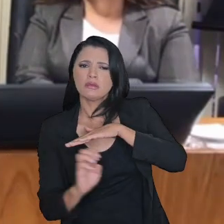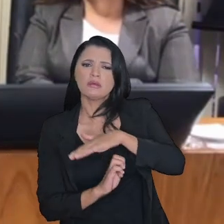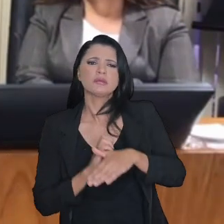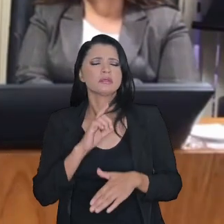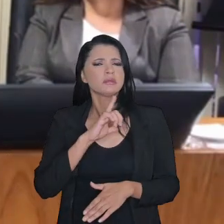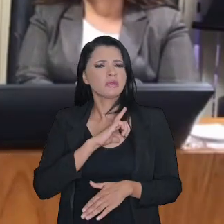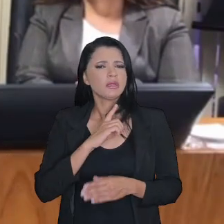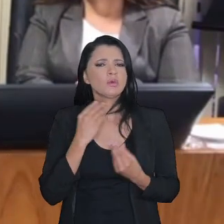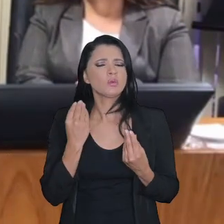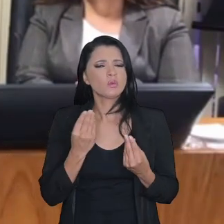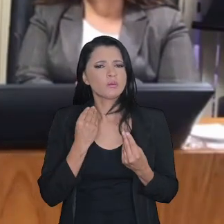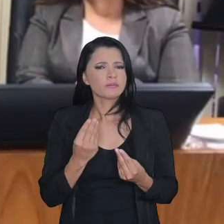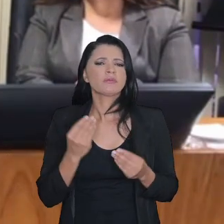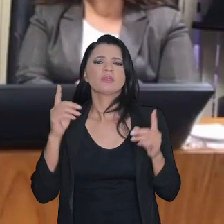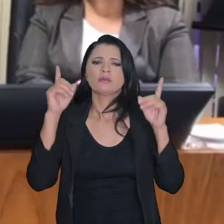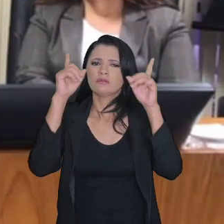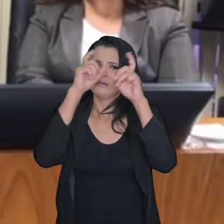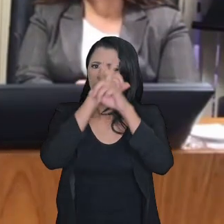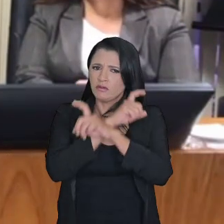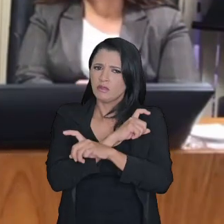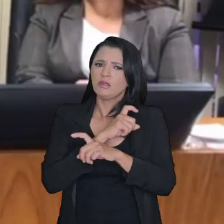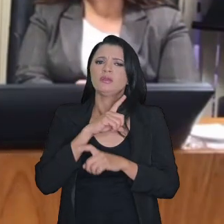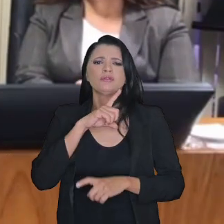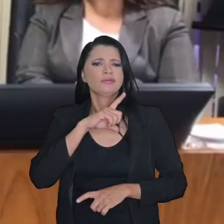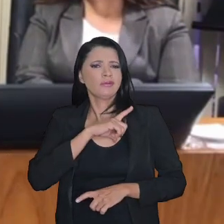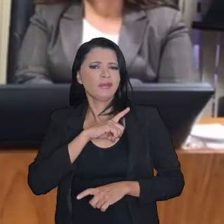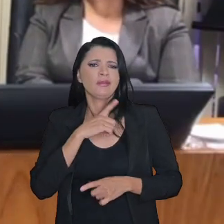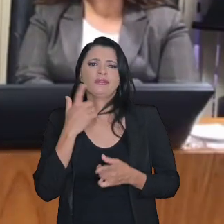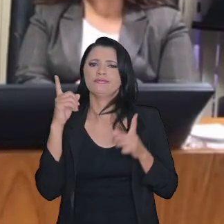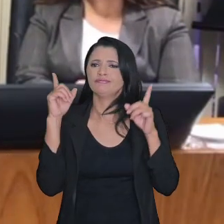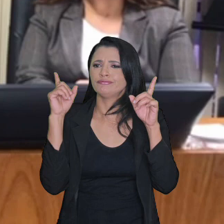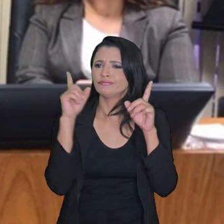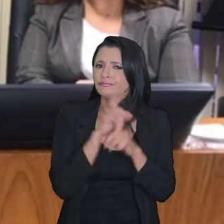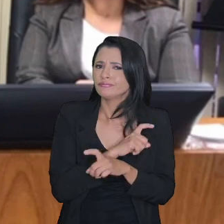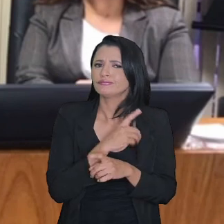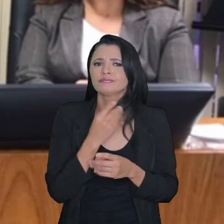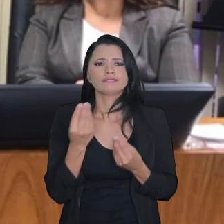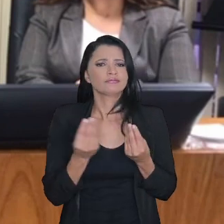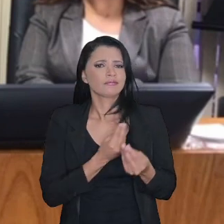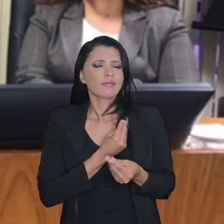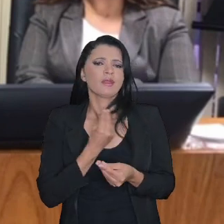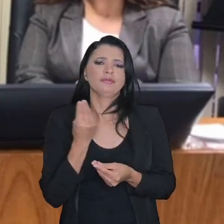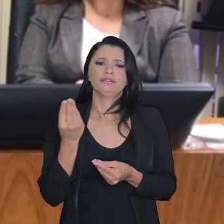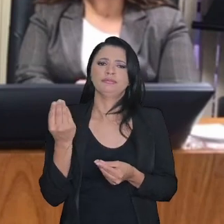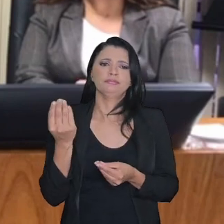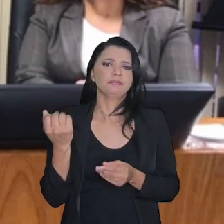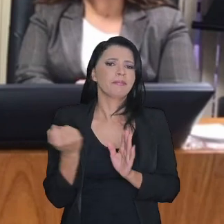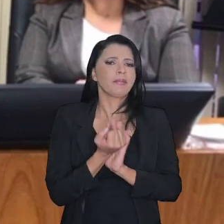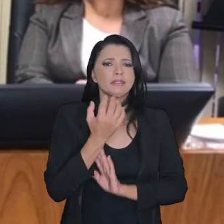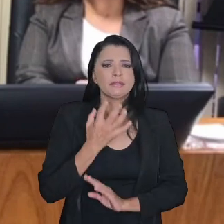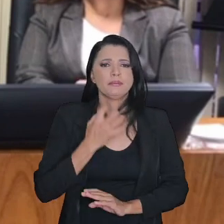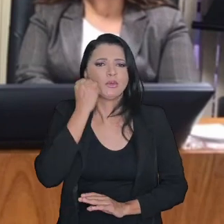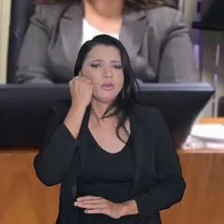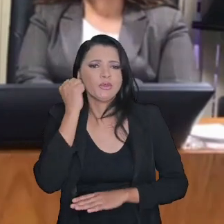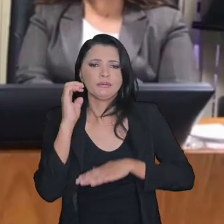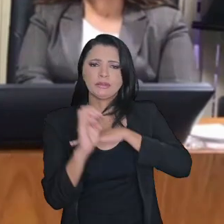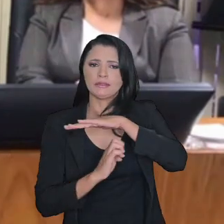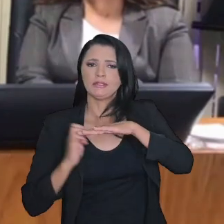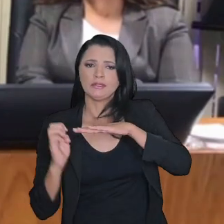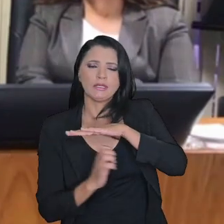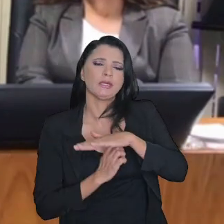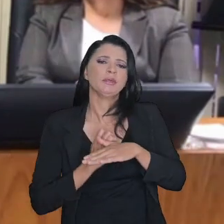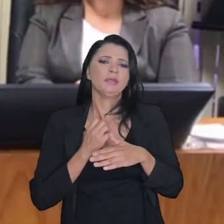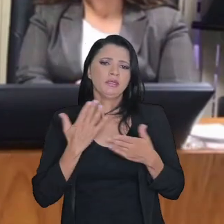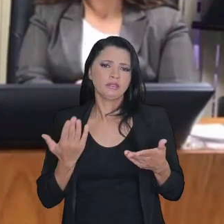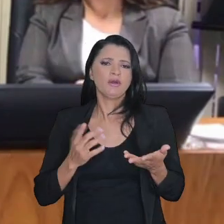difíceis, com dificuldade de fluxo de caixa, dificuldades patrimoniais, dificuldades empresariais. Então, são várias histórias